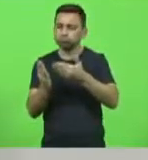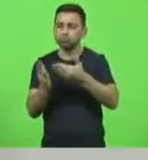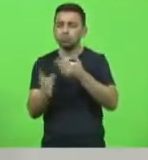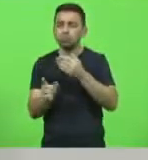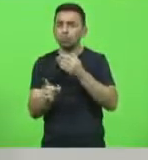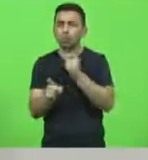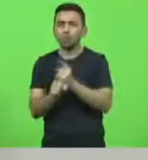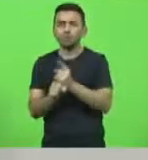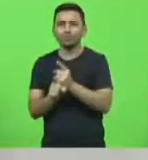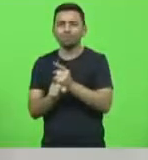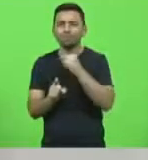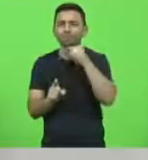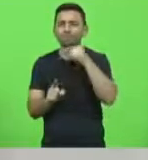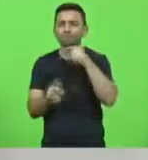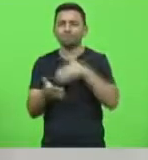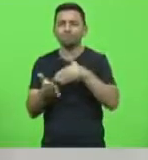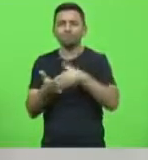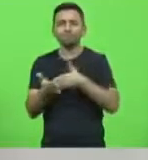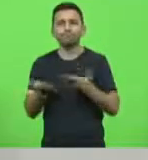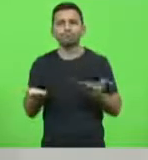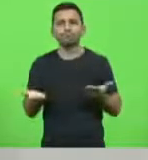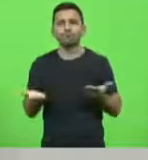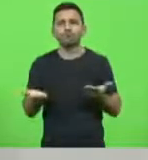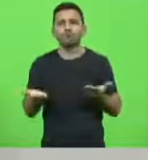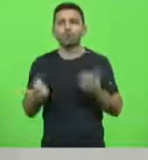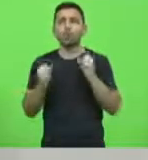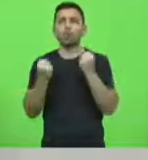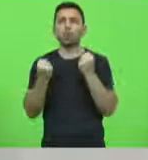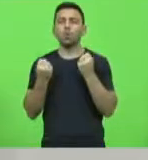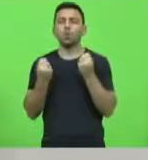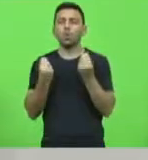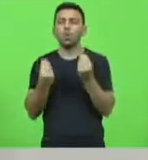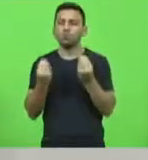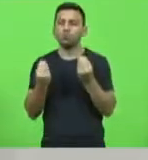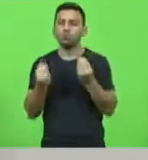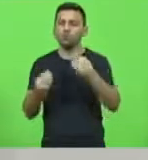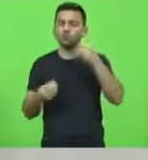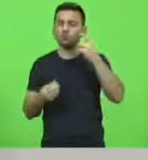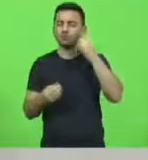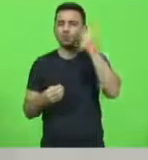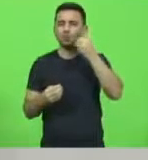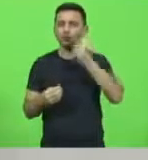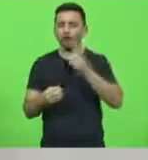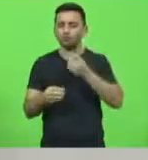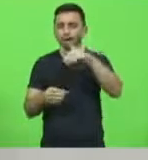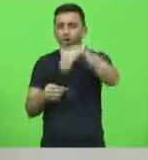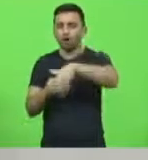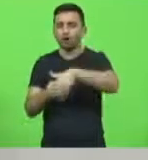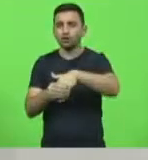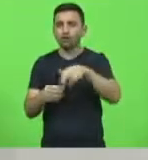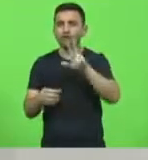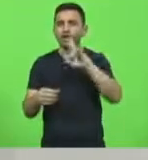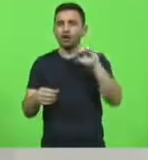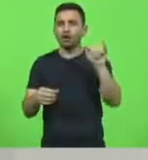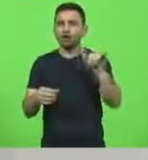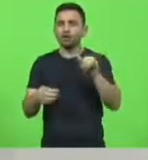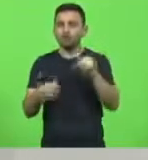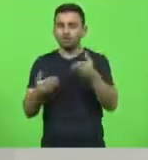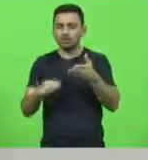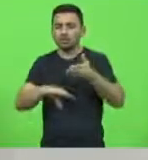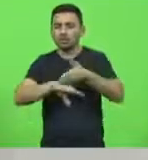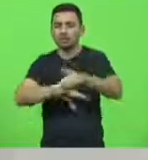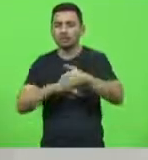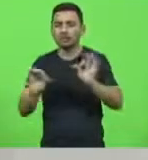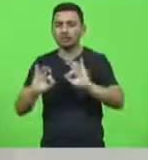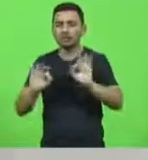sigilo? Como um deputado pode votar ao que não conhecia, ao que não teve acesso? Foi isso que aconteceu. Naquele